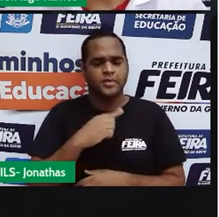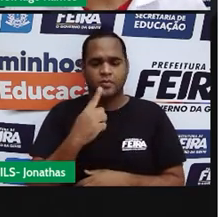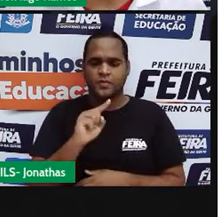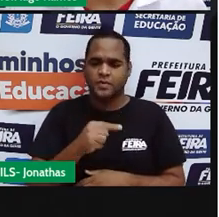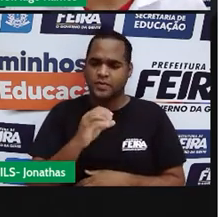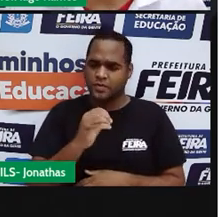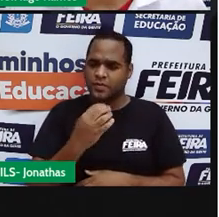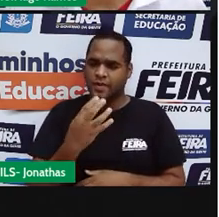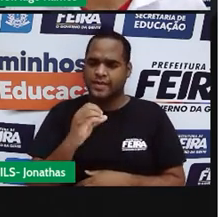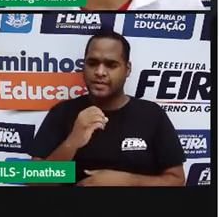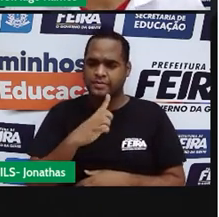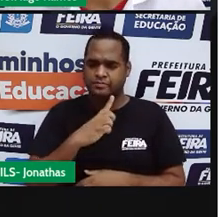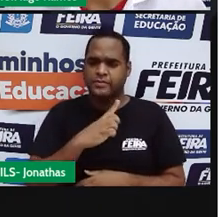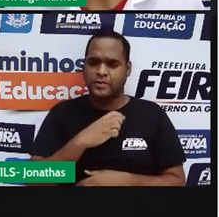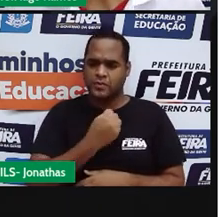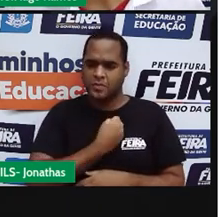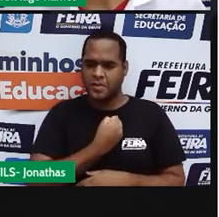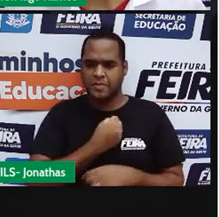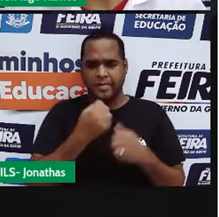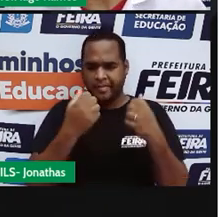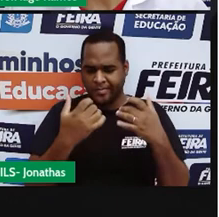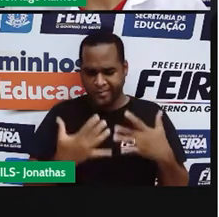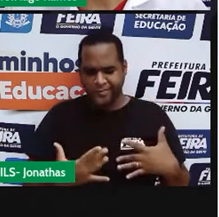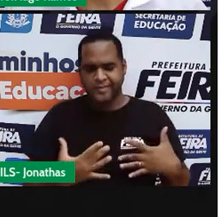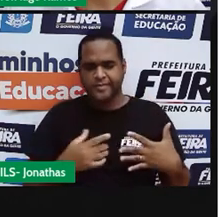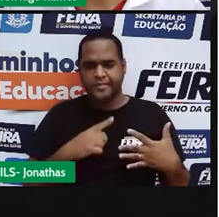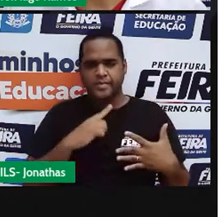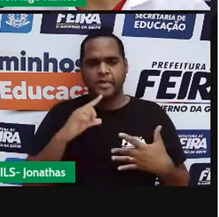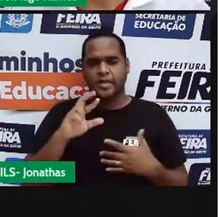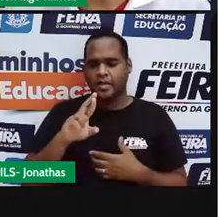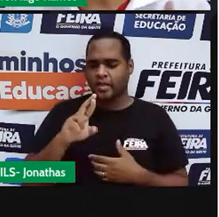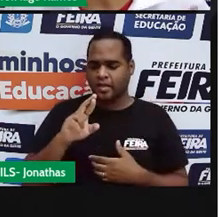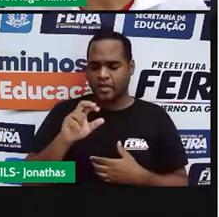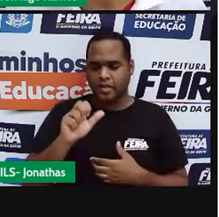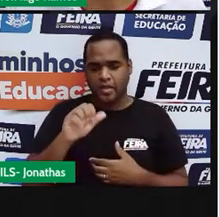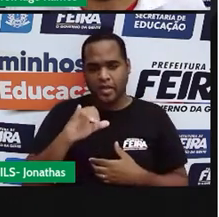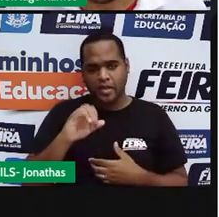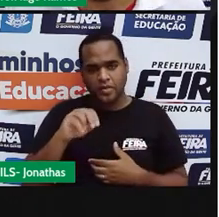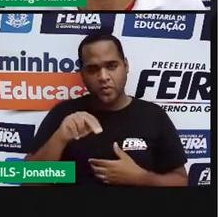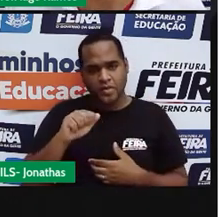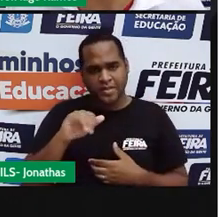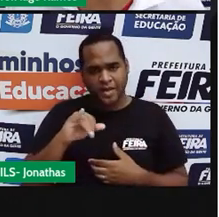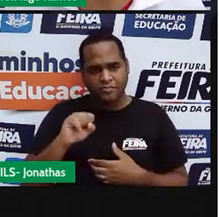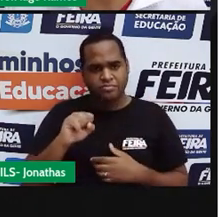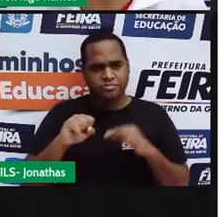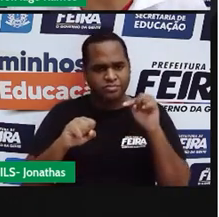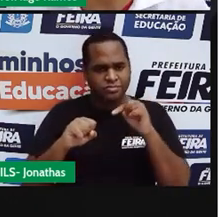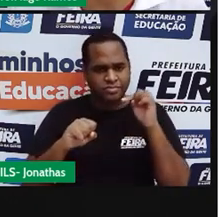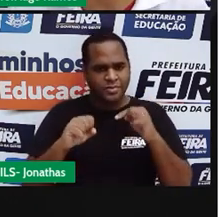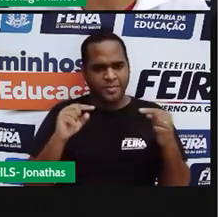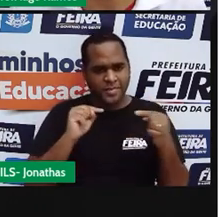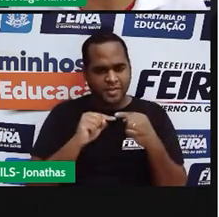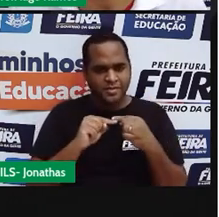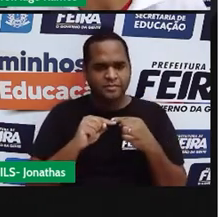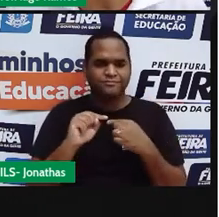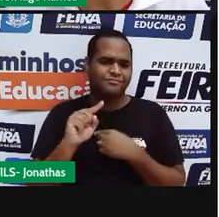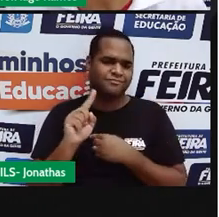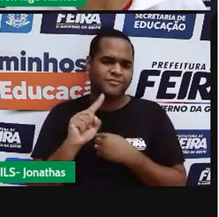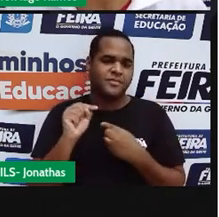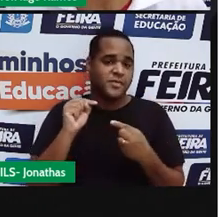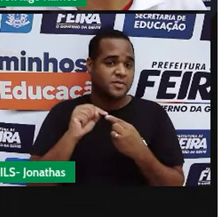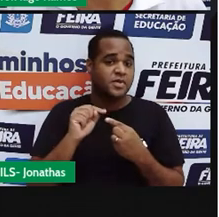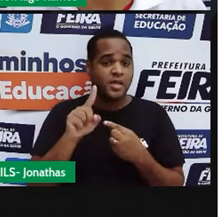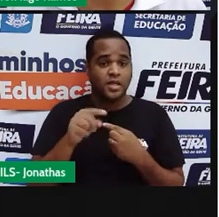Todos os números, professor, que tem vírgula são racionais? Nem todos, né? Existe um tipo de número